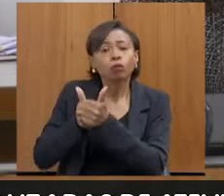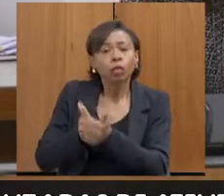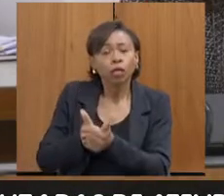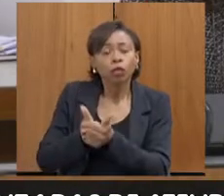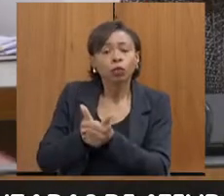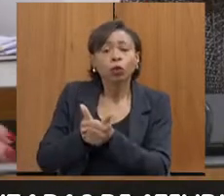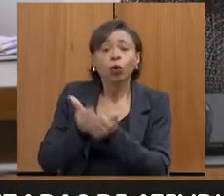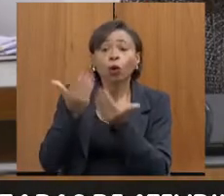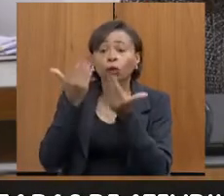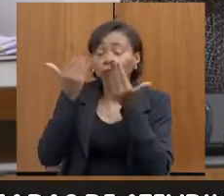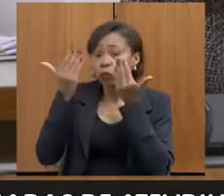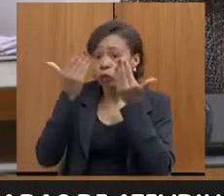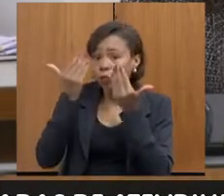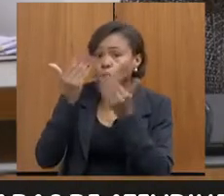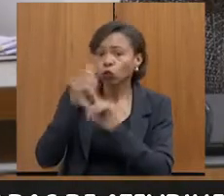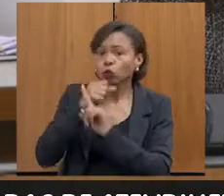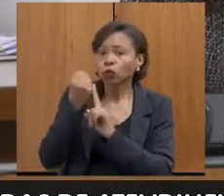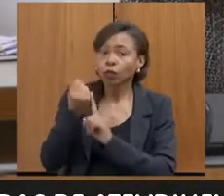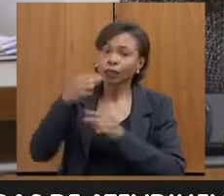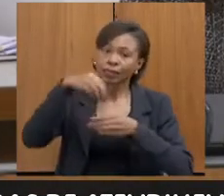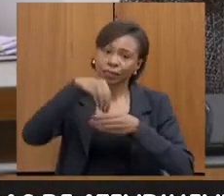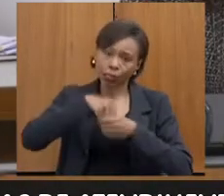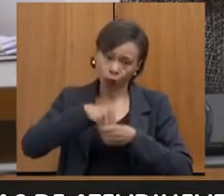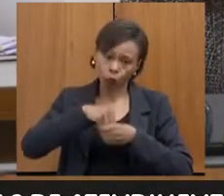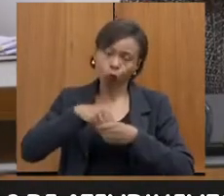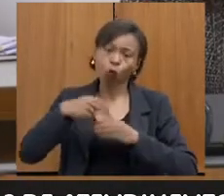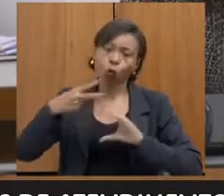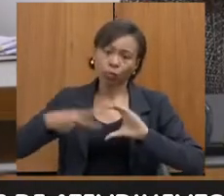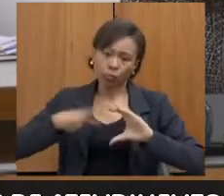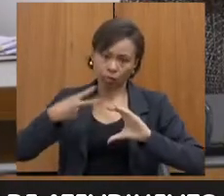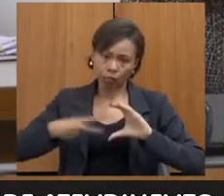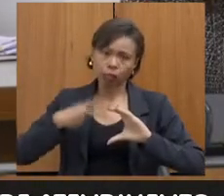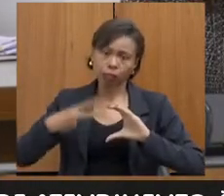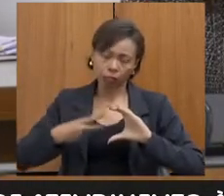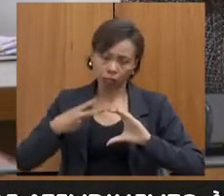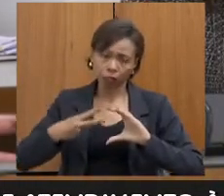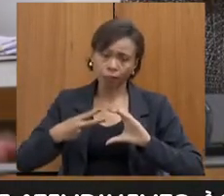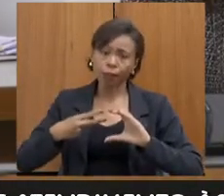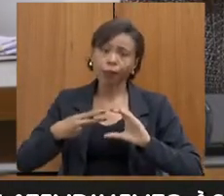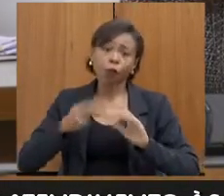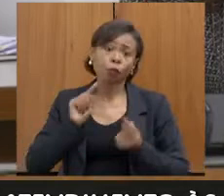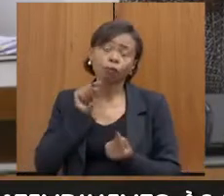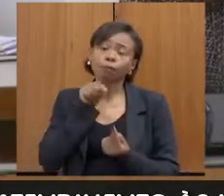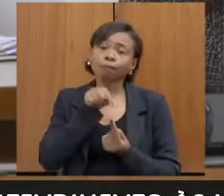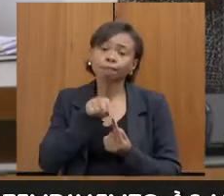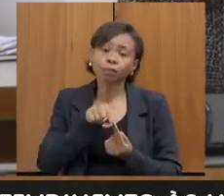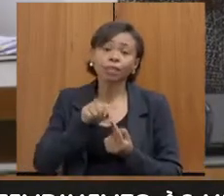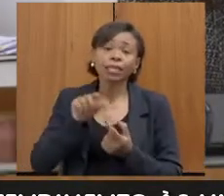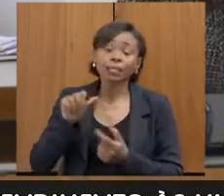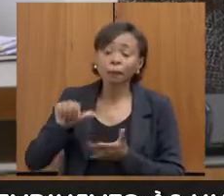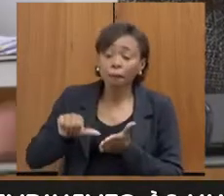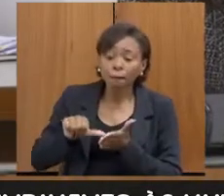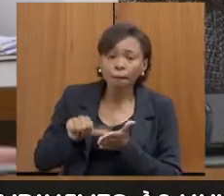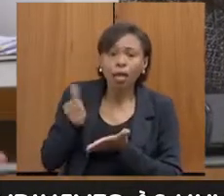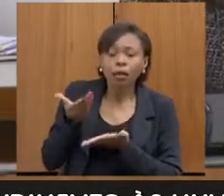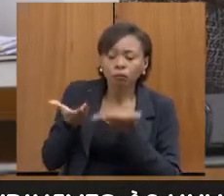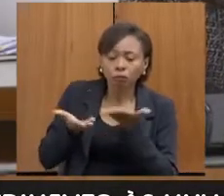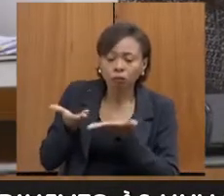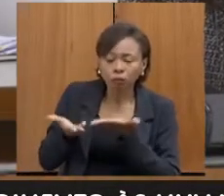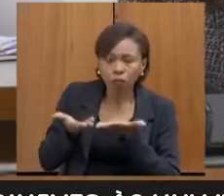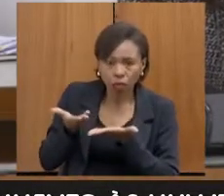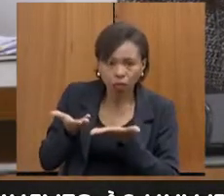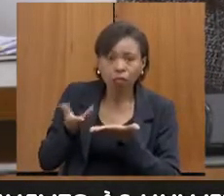psicossocial mesmo dentro da Câmara, dos vereadores mesmo, para poder fazer essa primeira demanda para poder ser